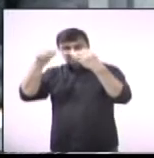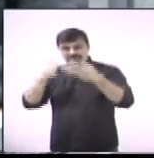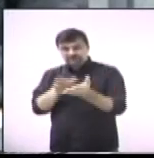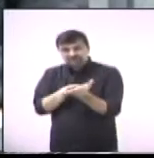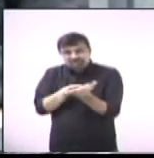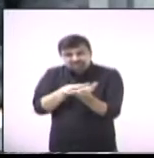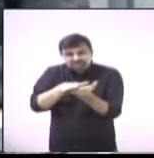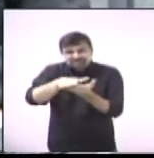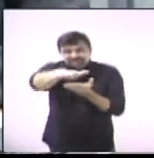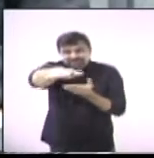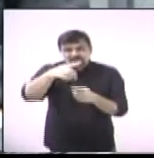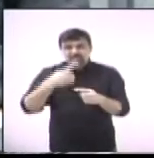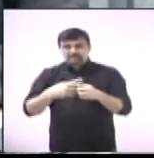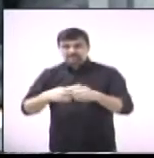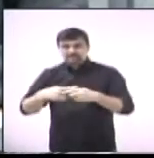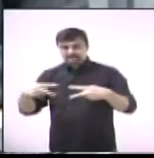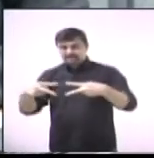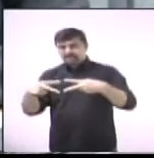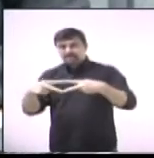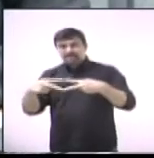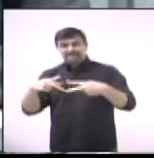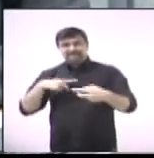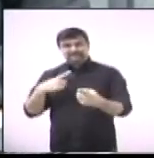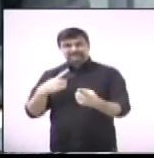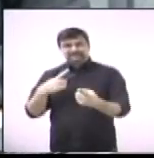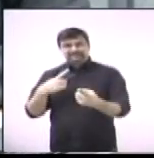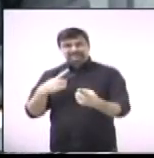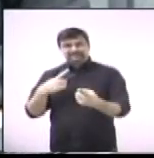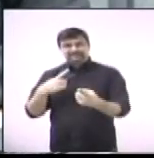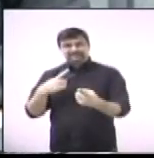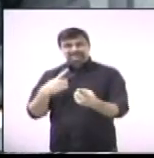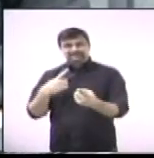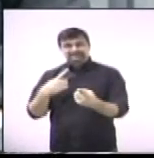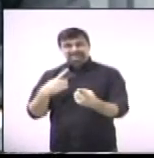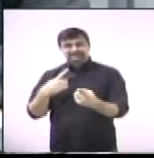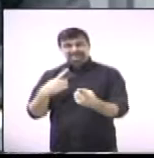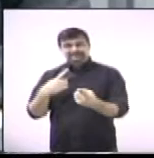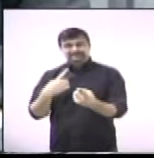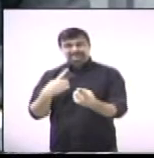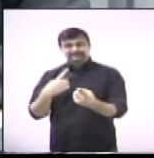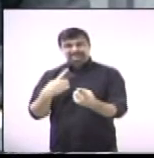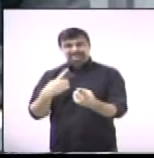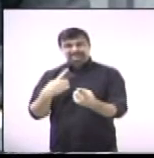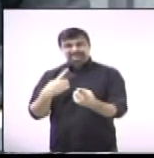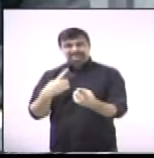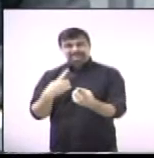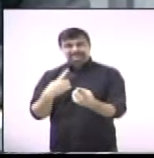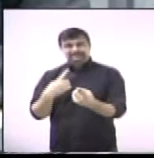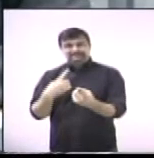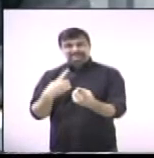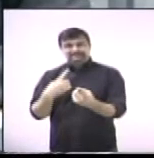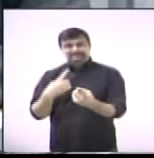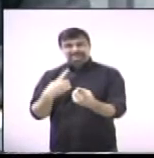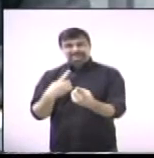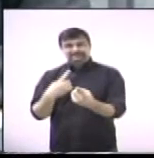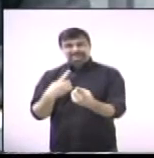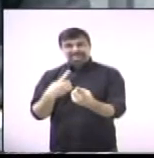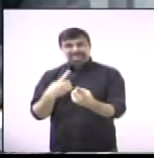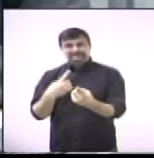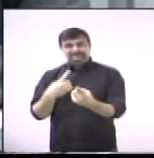realmente a cidade tem muitos problemas, precisamos... vários bairros necessitando tapa-buracos,